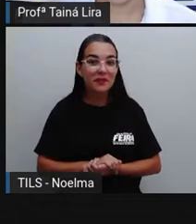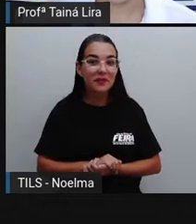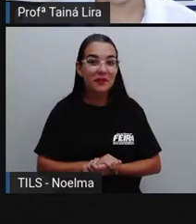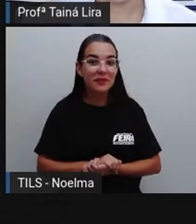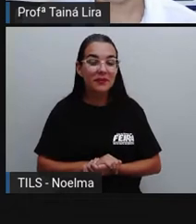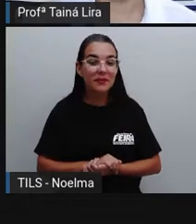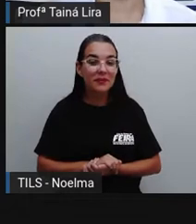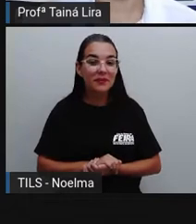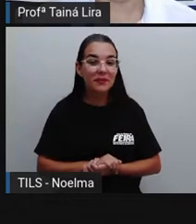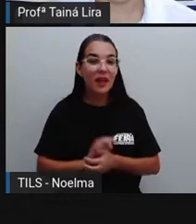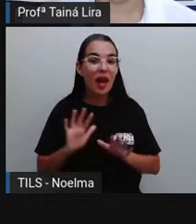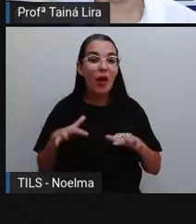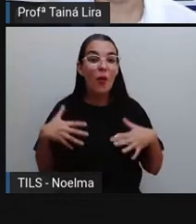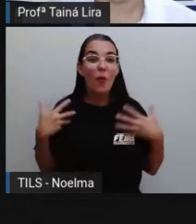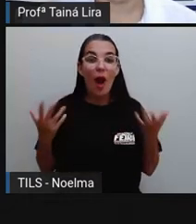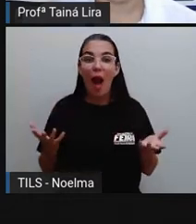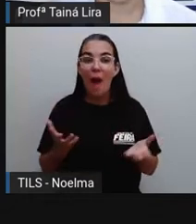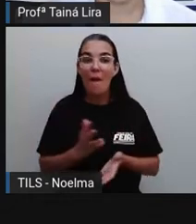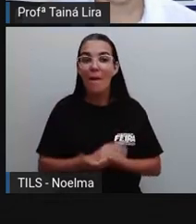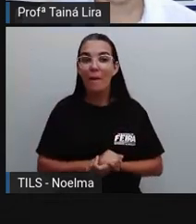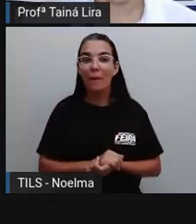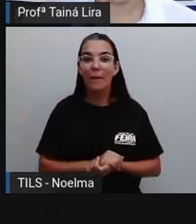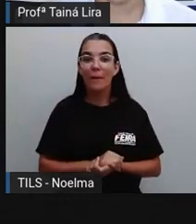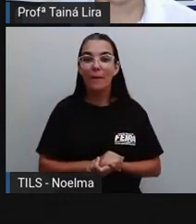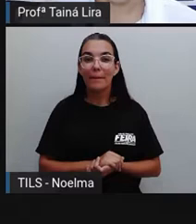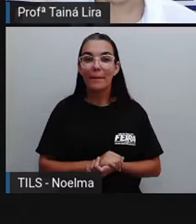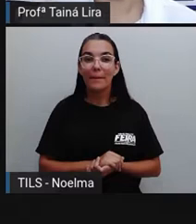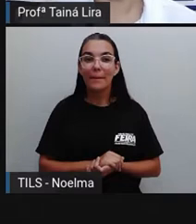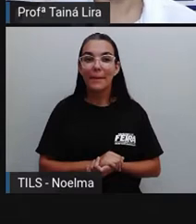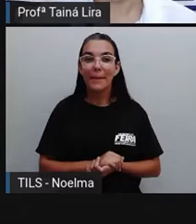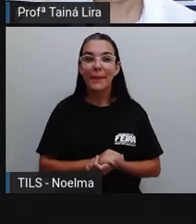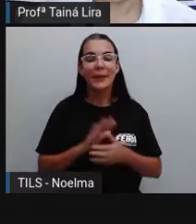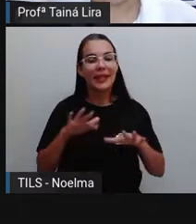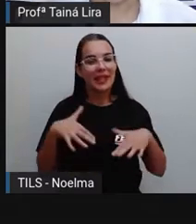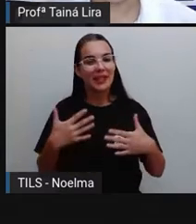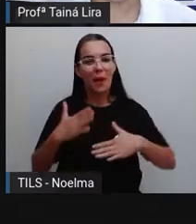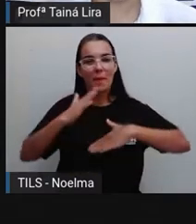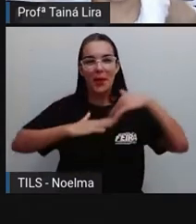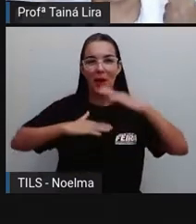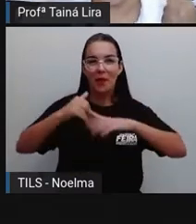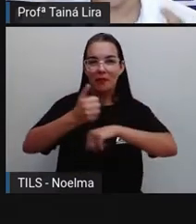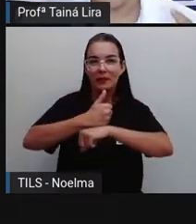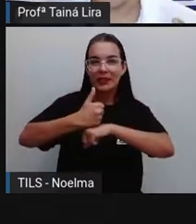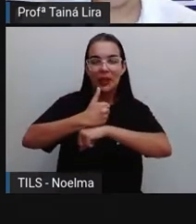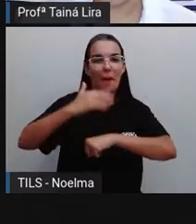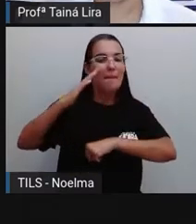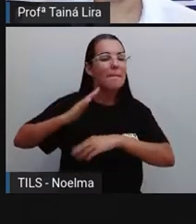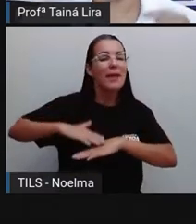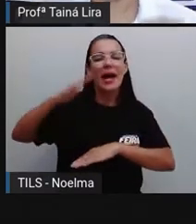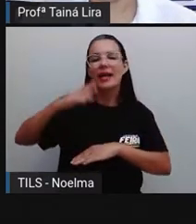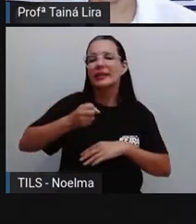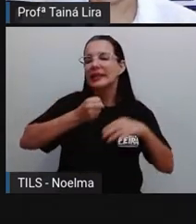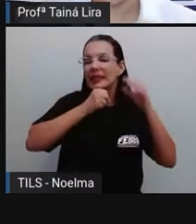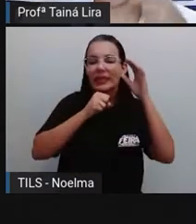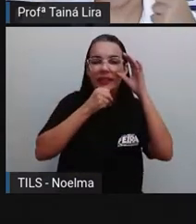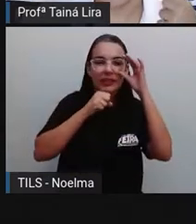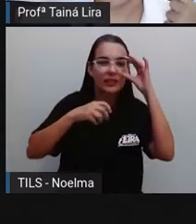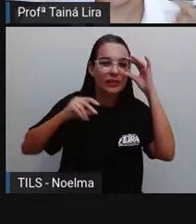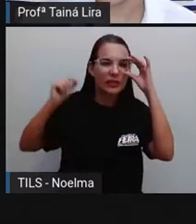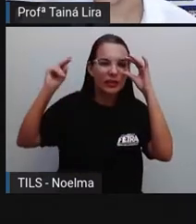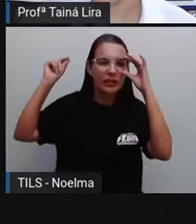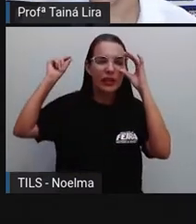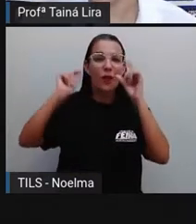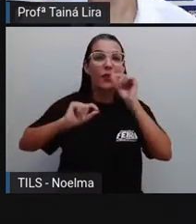E aí, qual será a profissão mais antiga do mundo? segundo ano, olha lá, é o